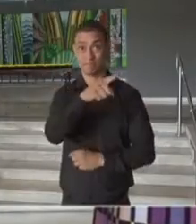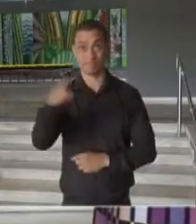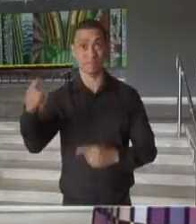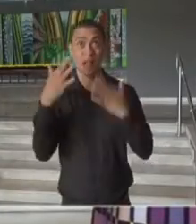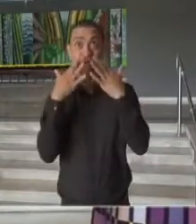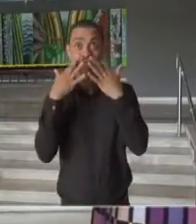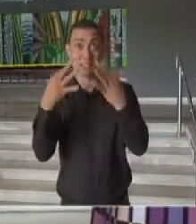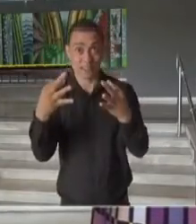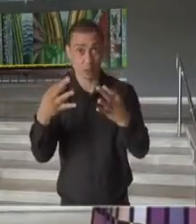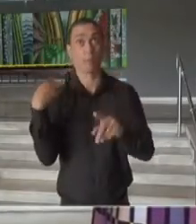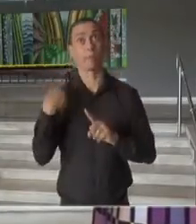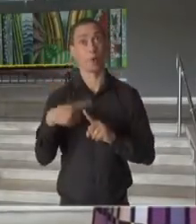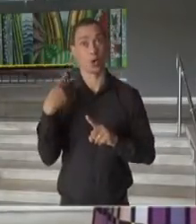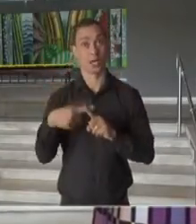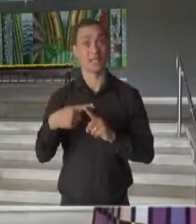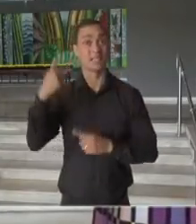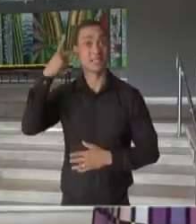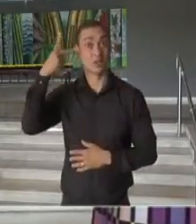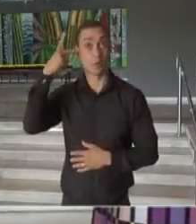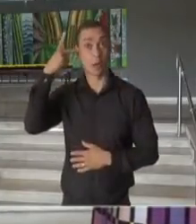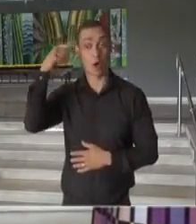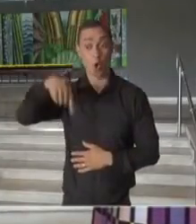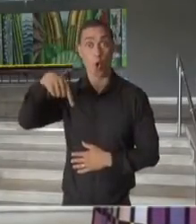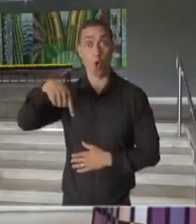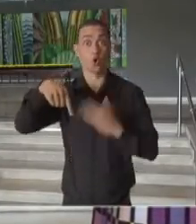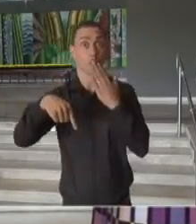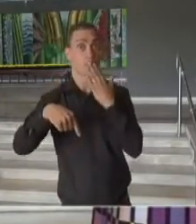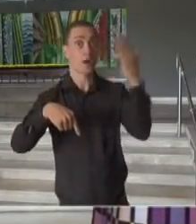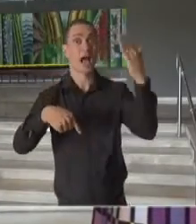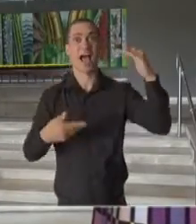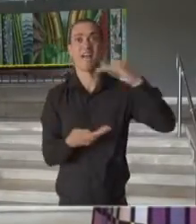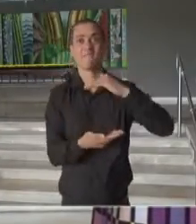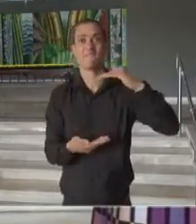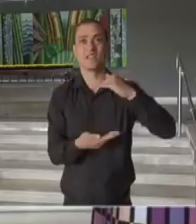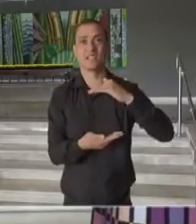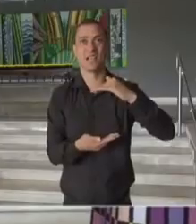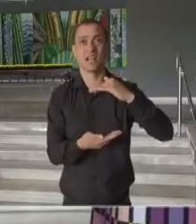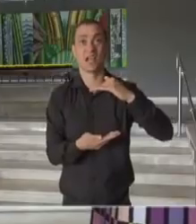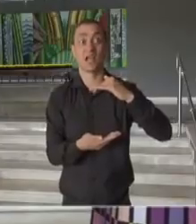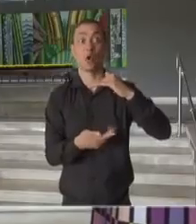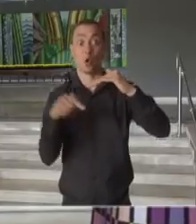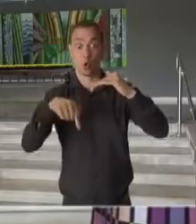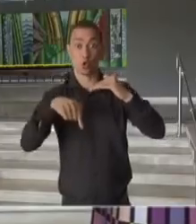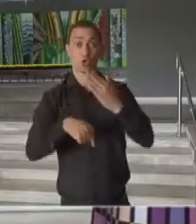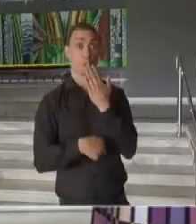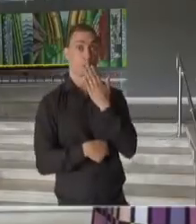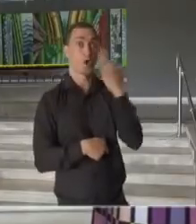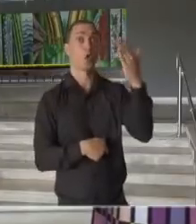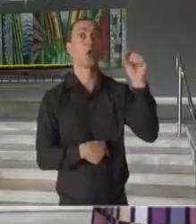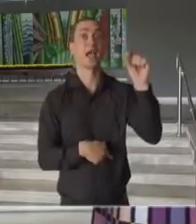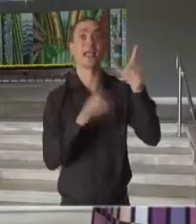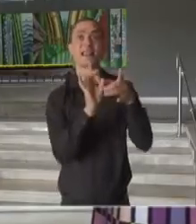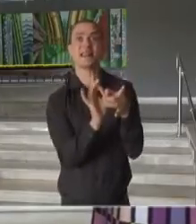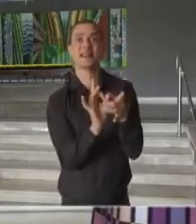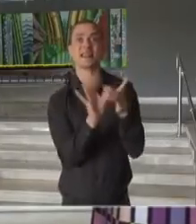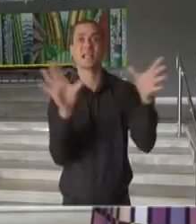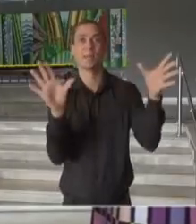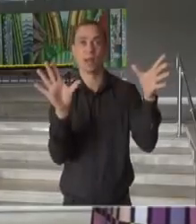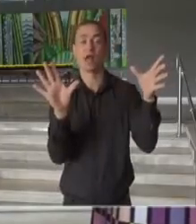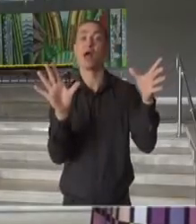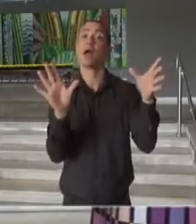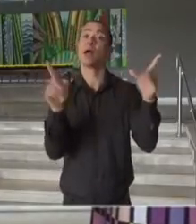jornalistas, porque São Paulo vai pedir hoje à Anvisa que libere e